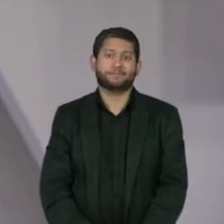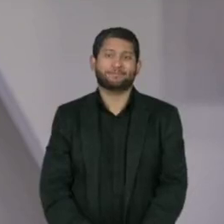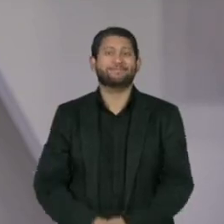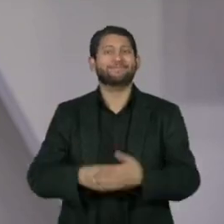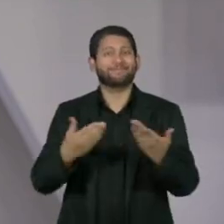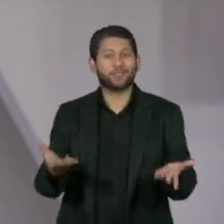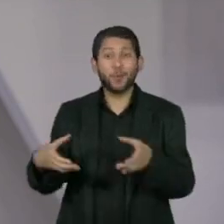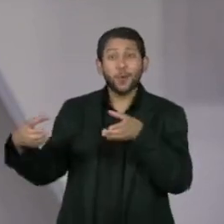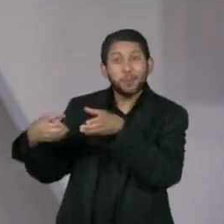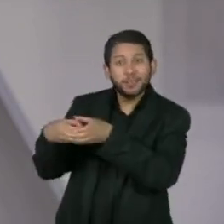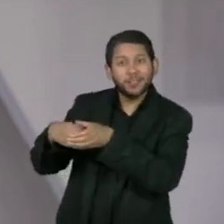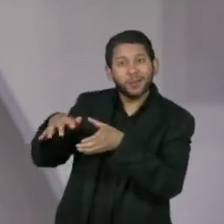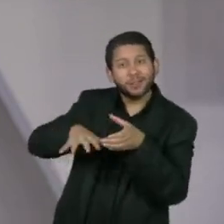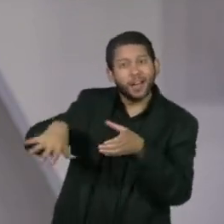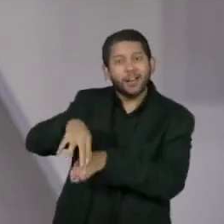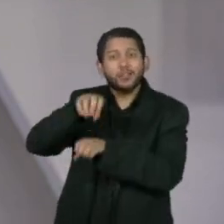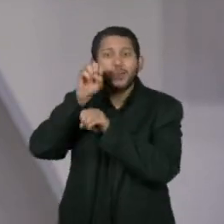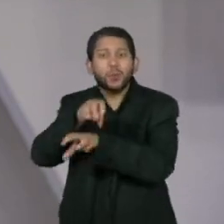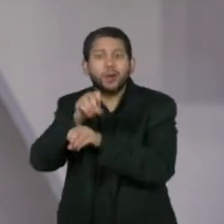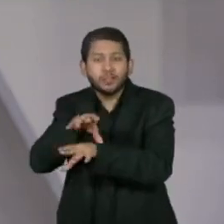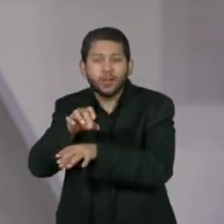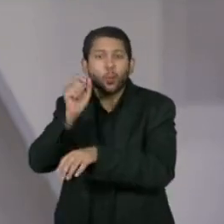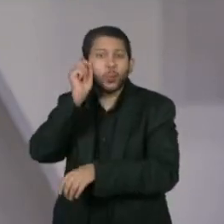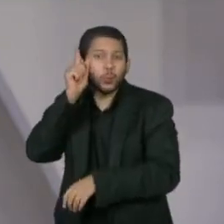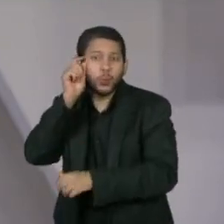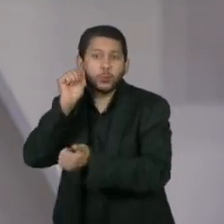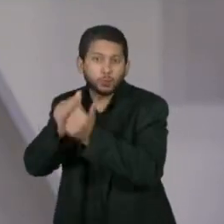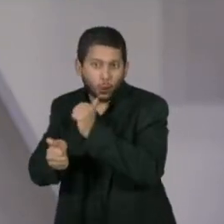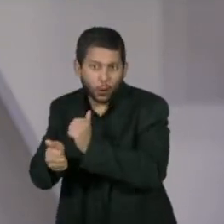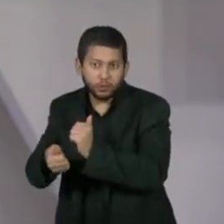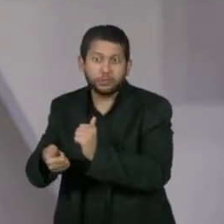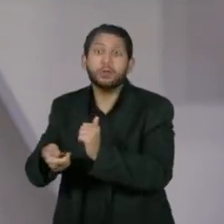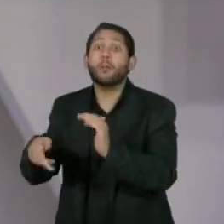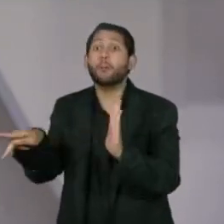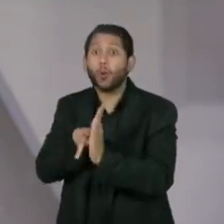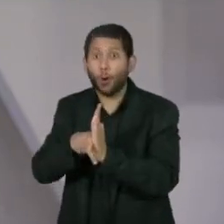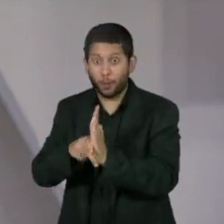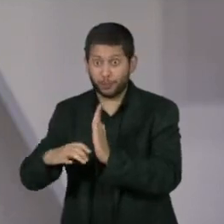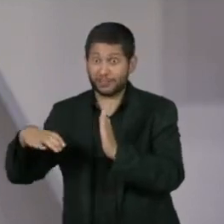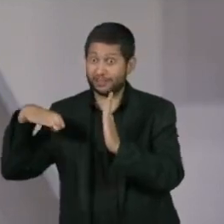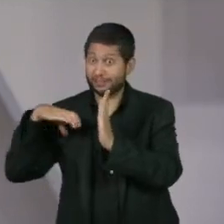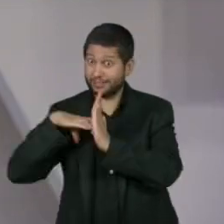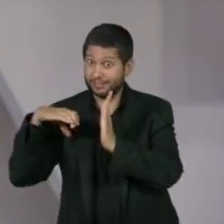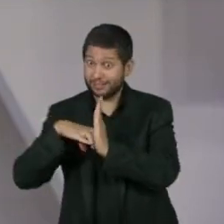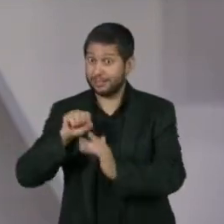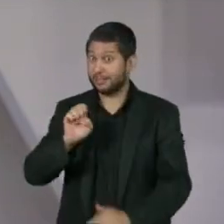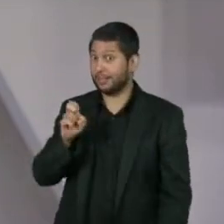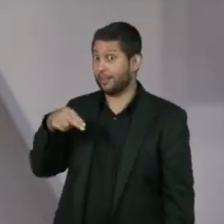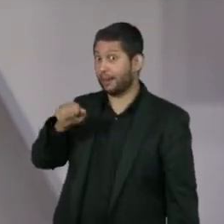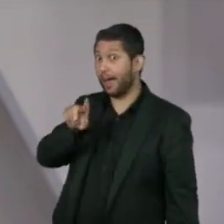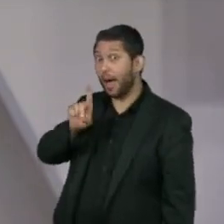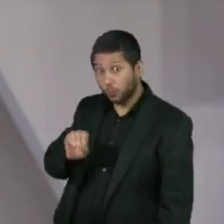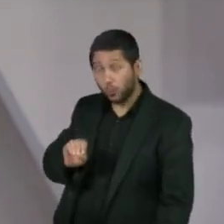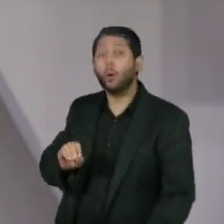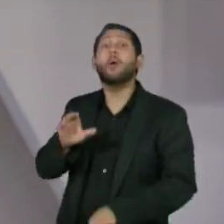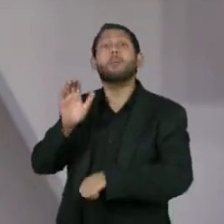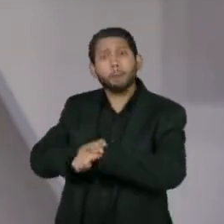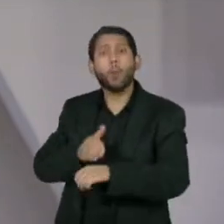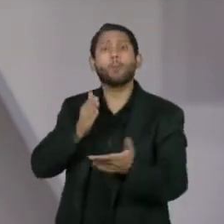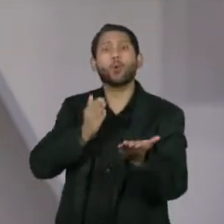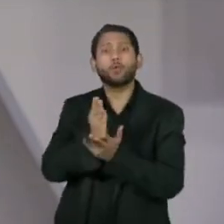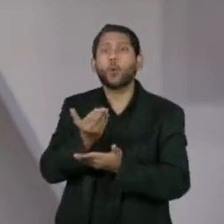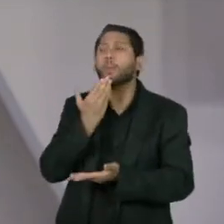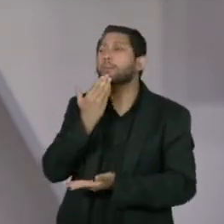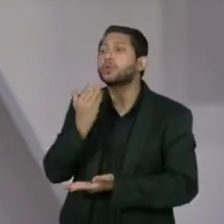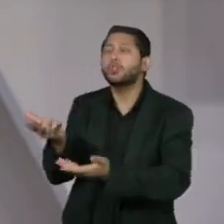A Comissão de Educação, Cultura e Esporte do Senado aprovou hoje convite para que o ministro da Educação, Milton Ribeiro, preste